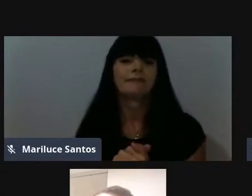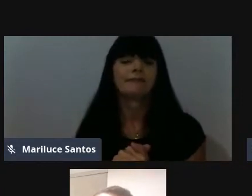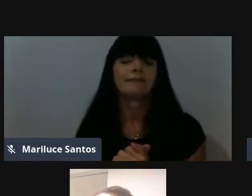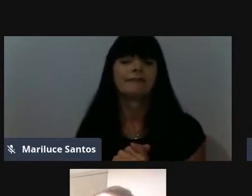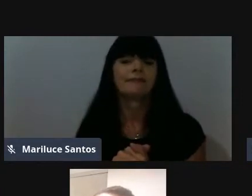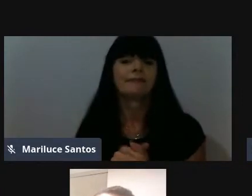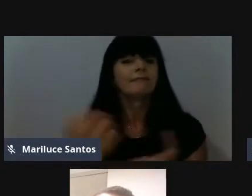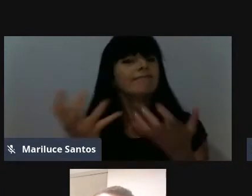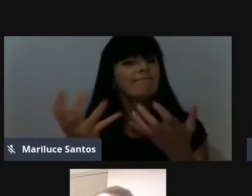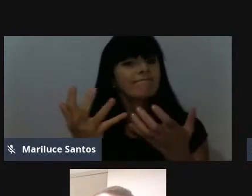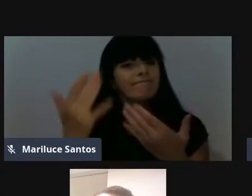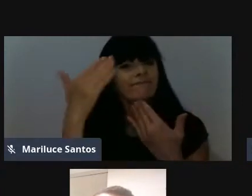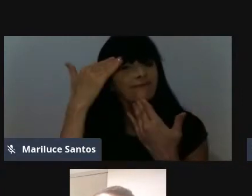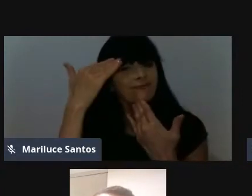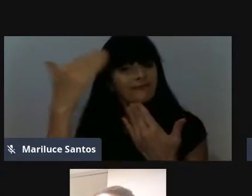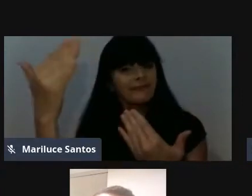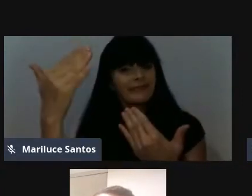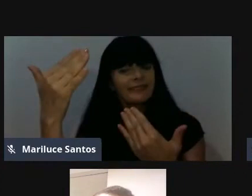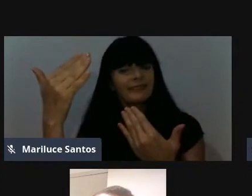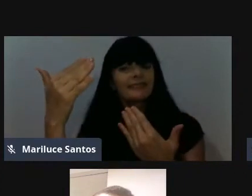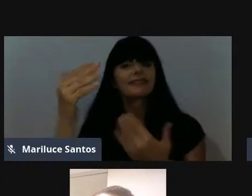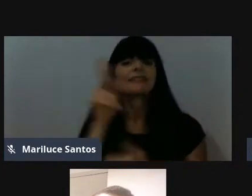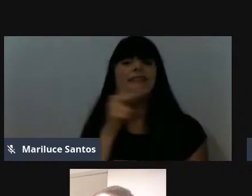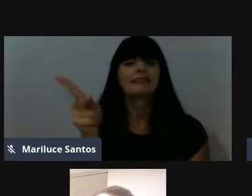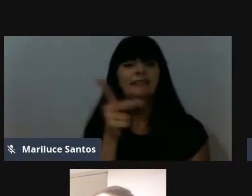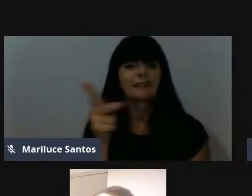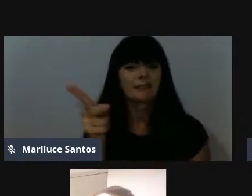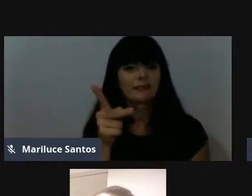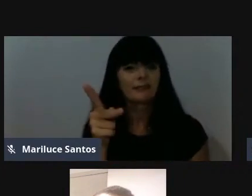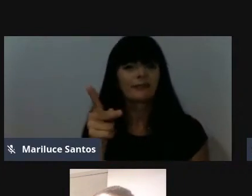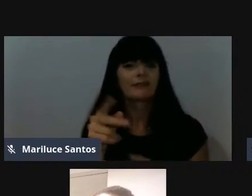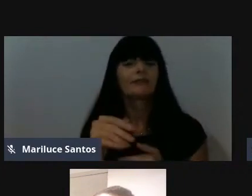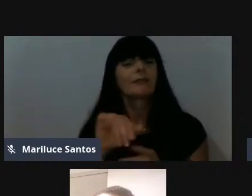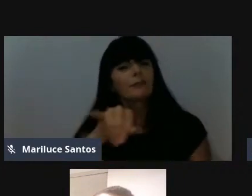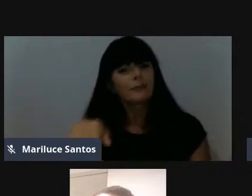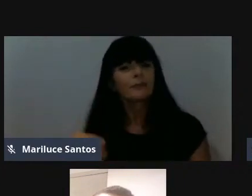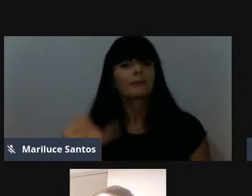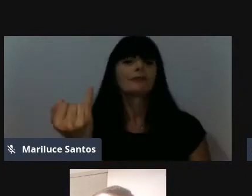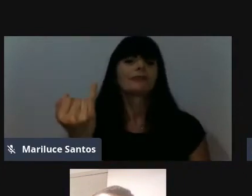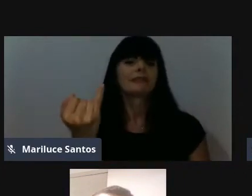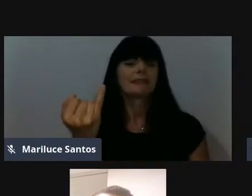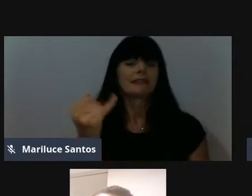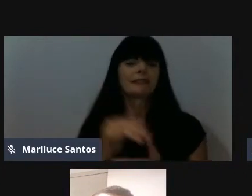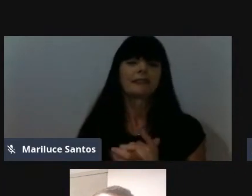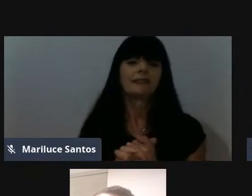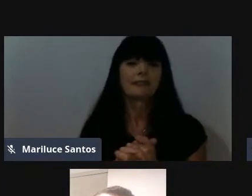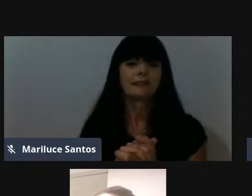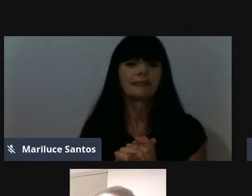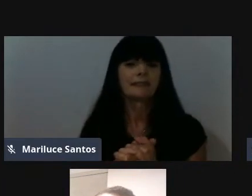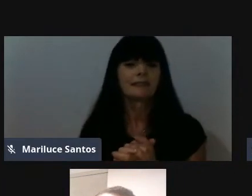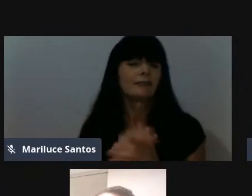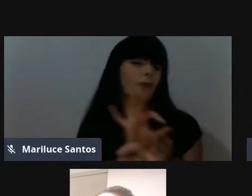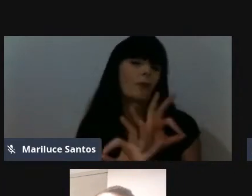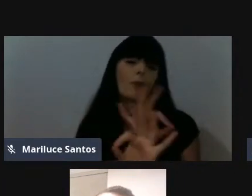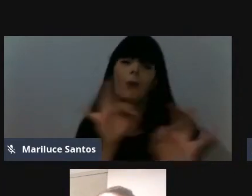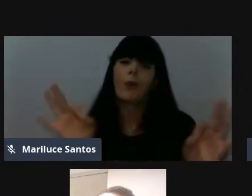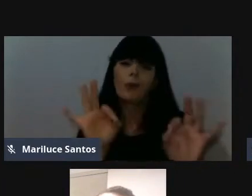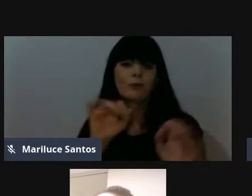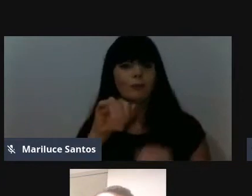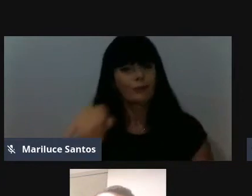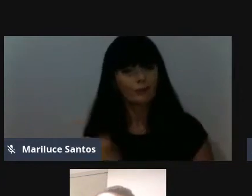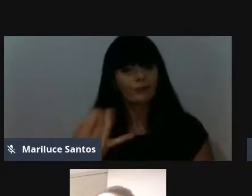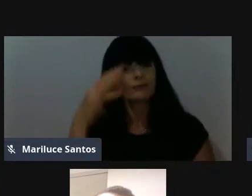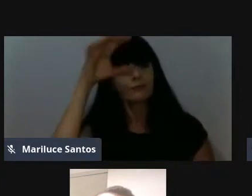Eu queria agradecer a Natália e Rosânia, pelo convite, foi uma ótima oportunidade de